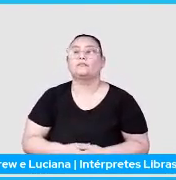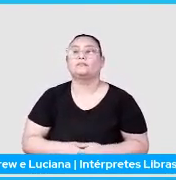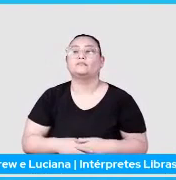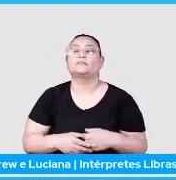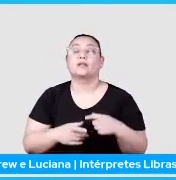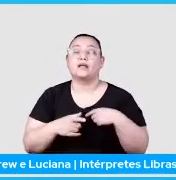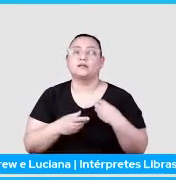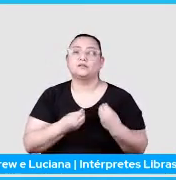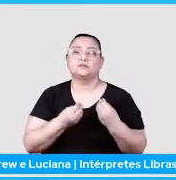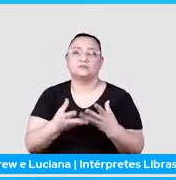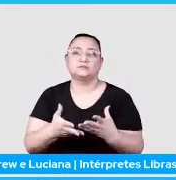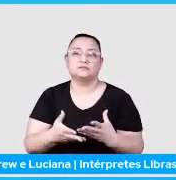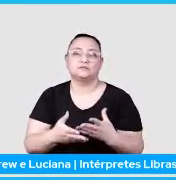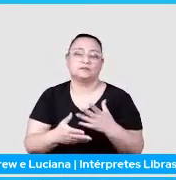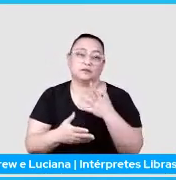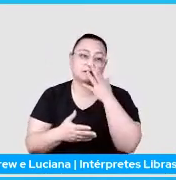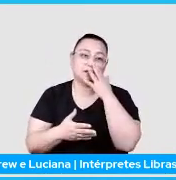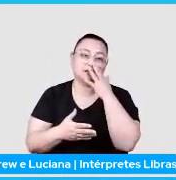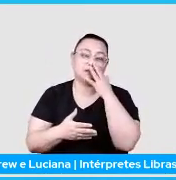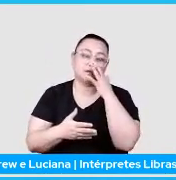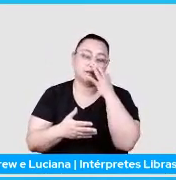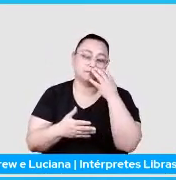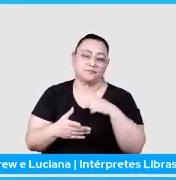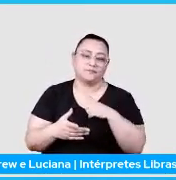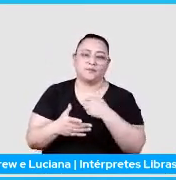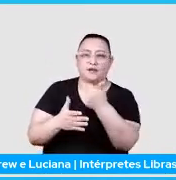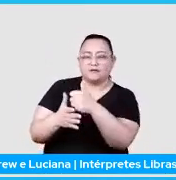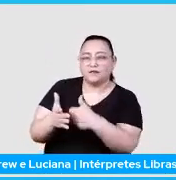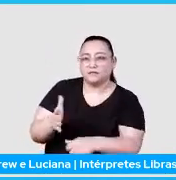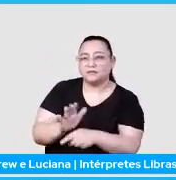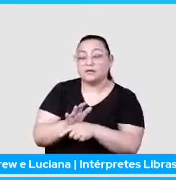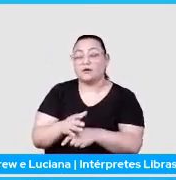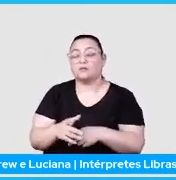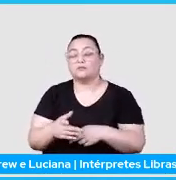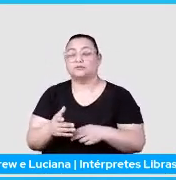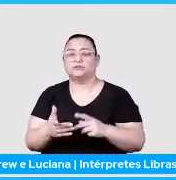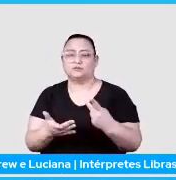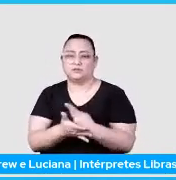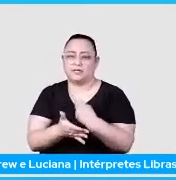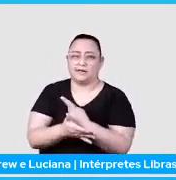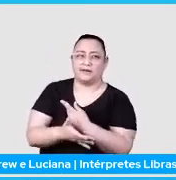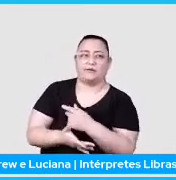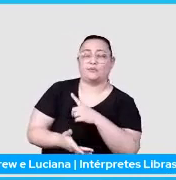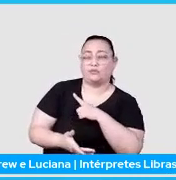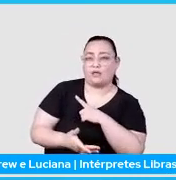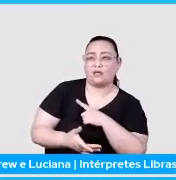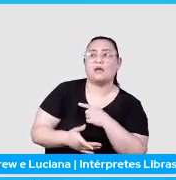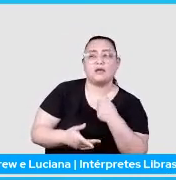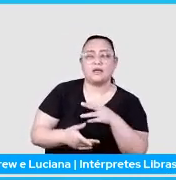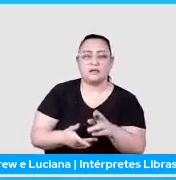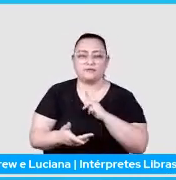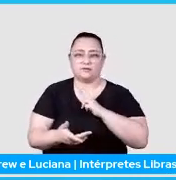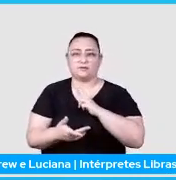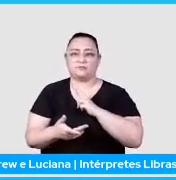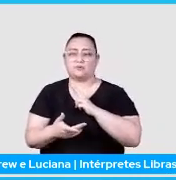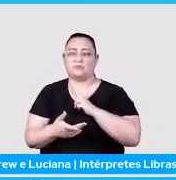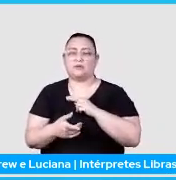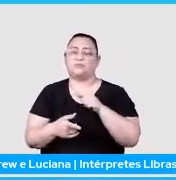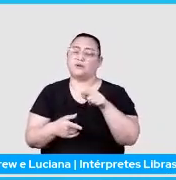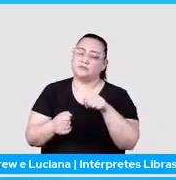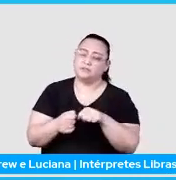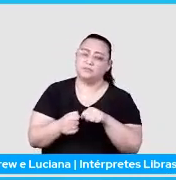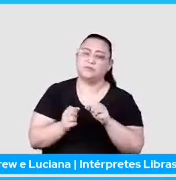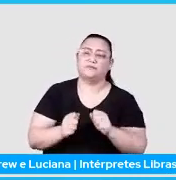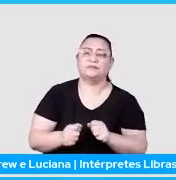features para tu gerar e-mails de report caso o job funcione muito bem